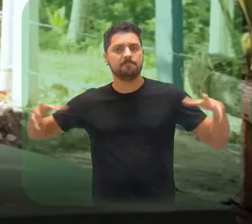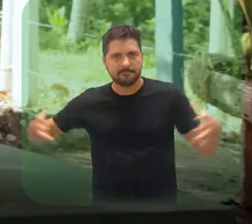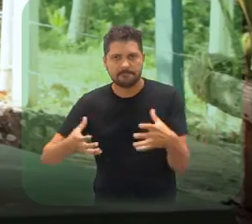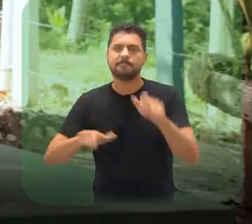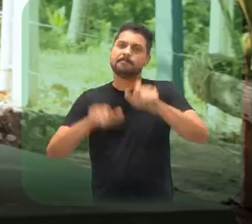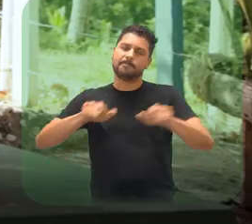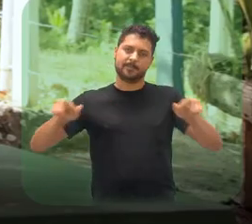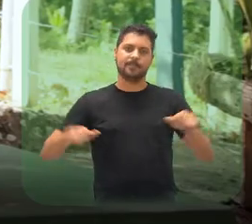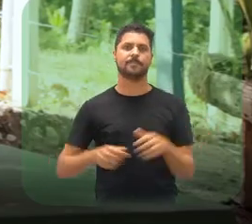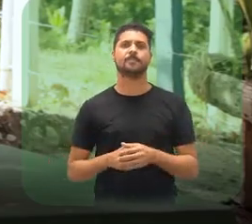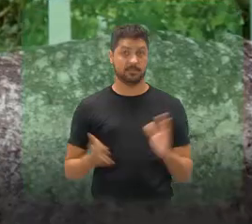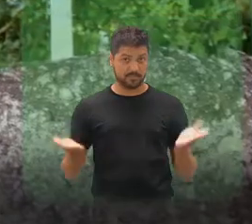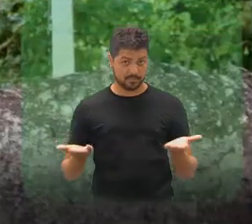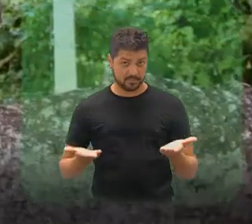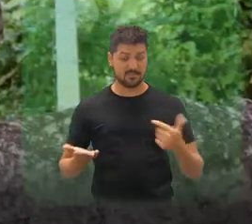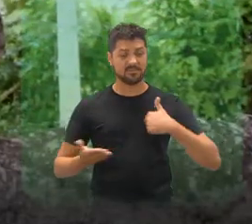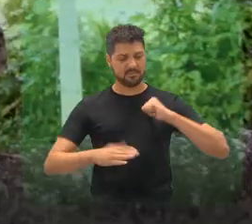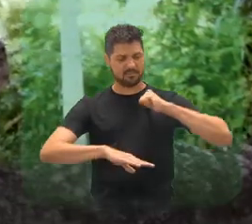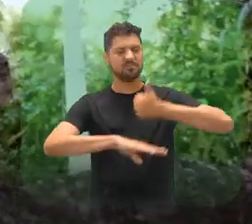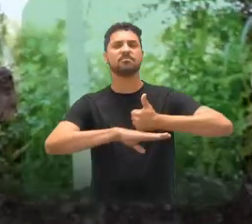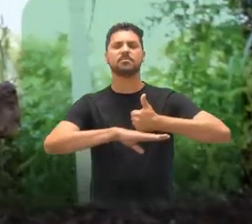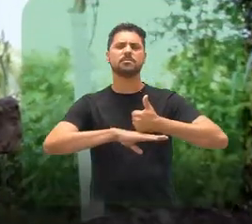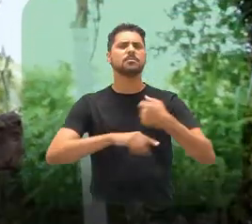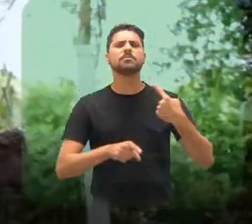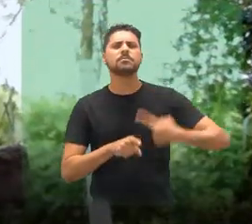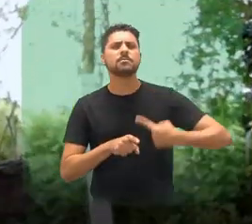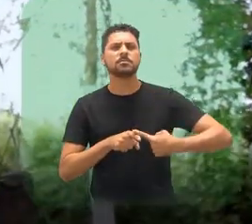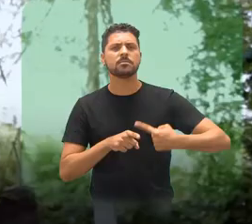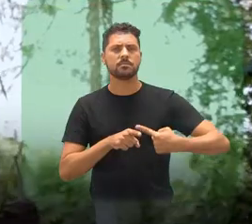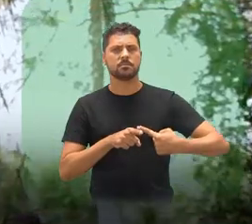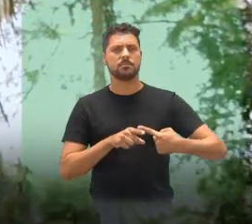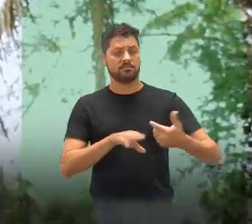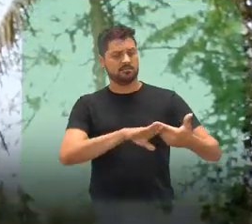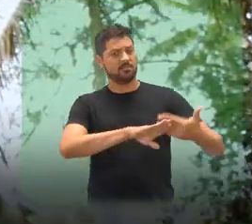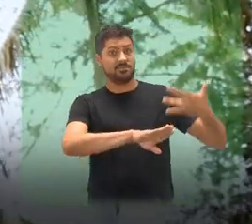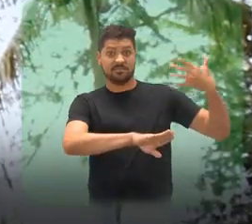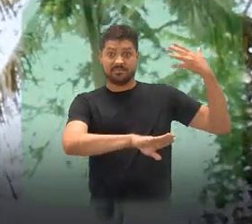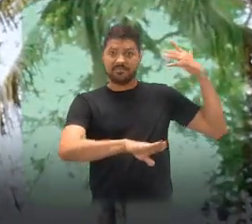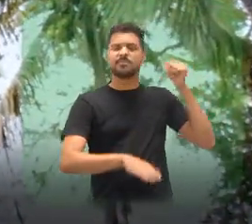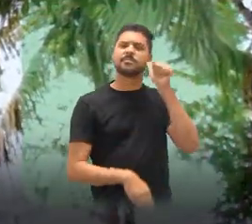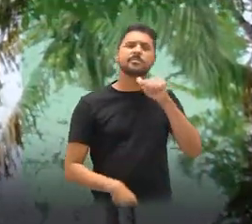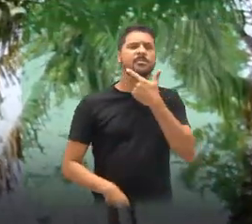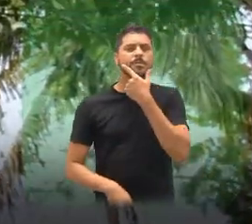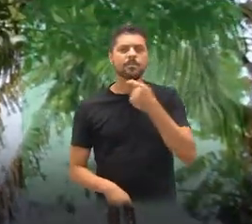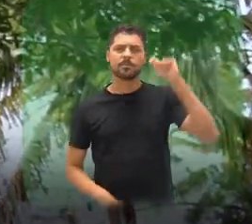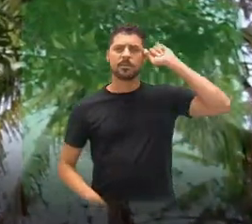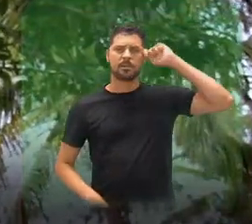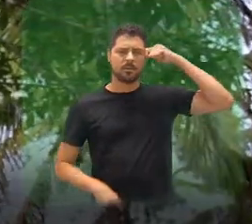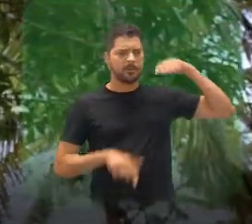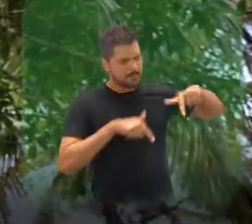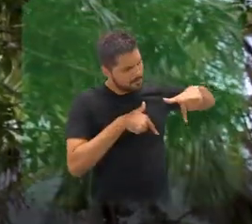perspectiva de coletividade. Hoje eu estou aqui, certamente, porque outras mulheres e outros